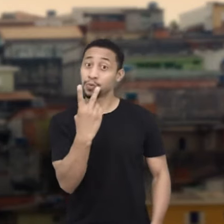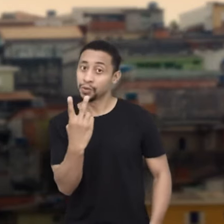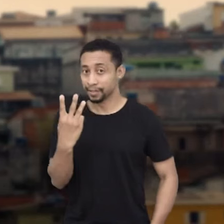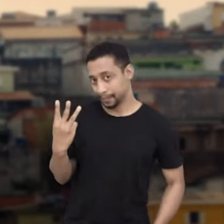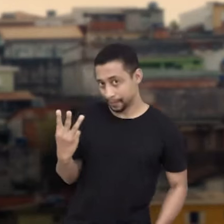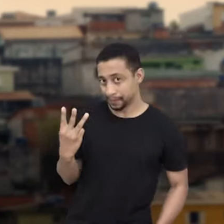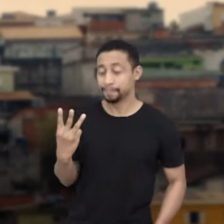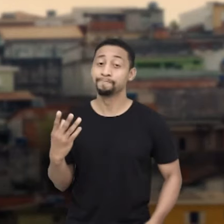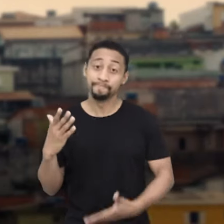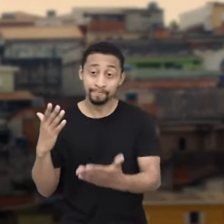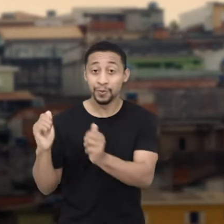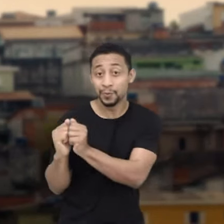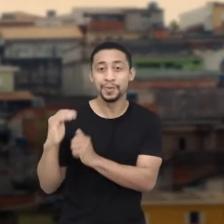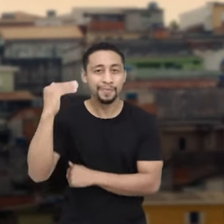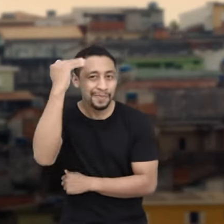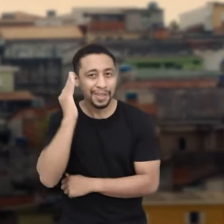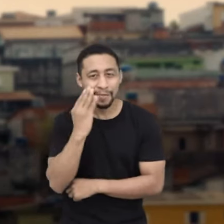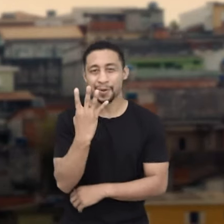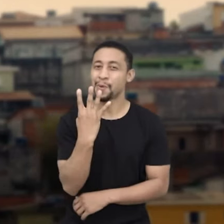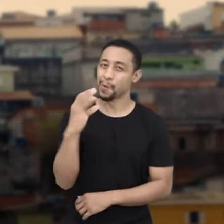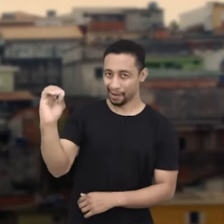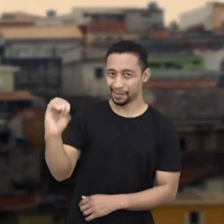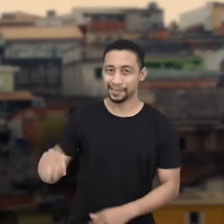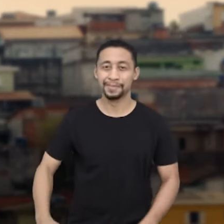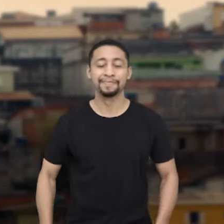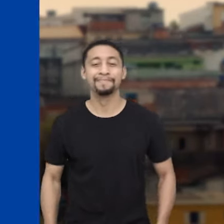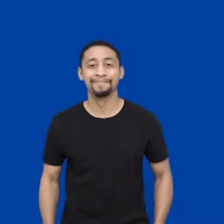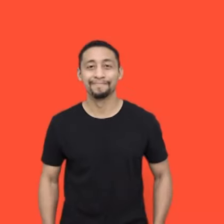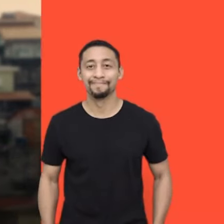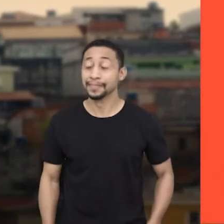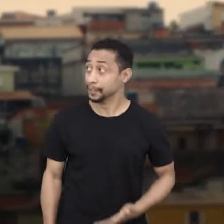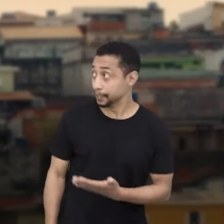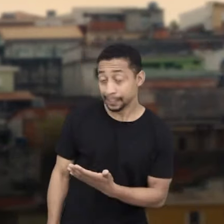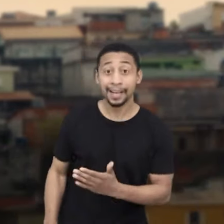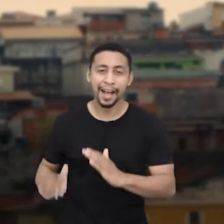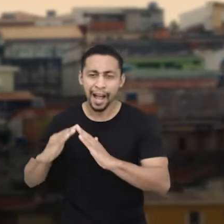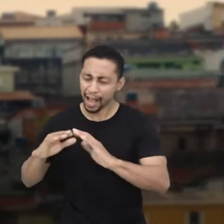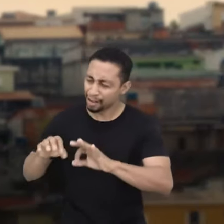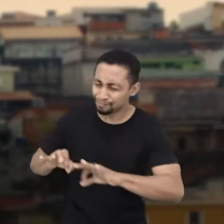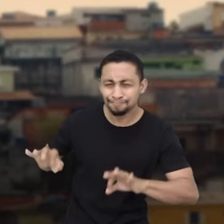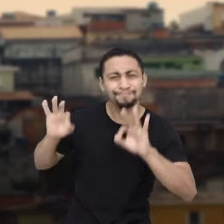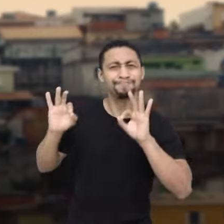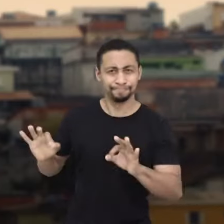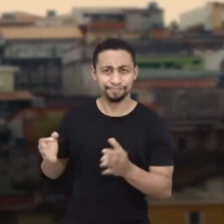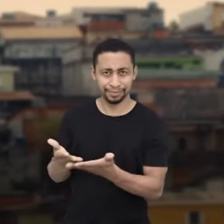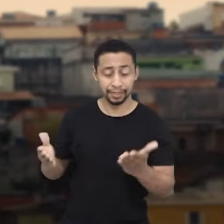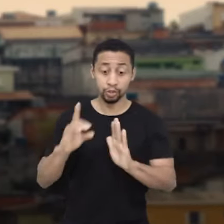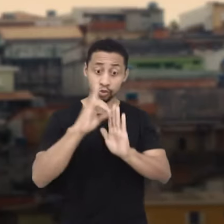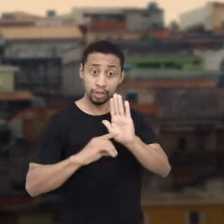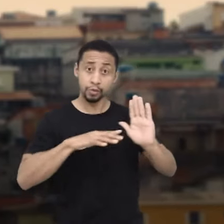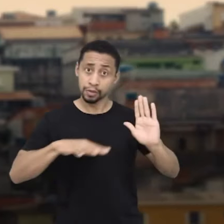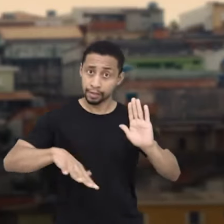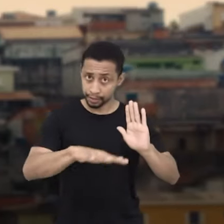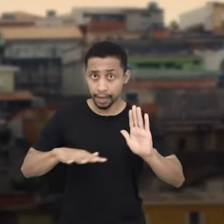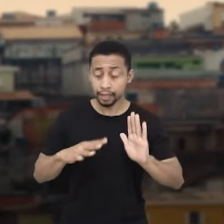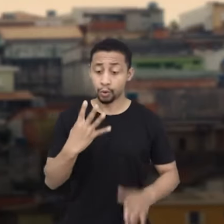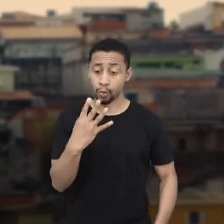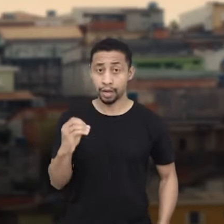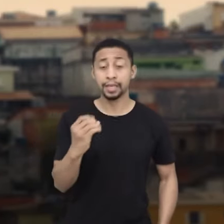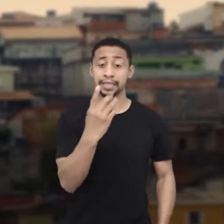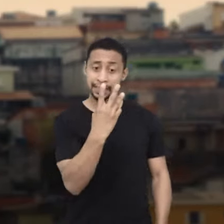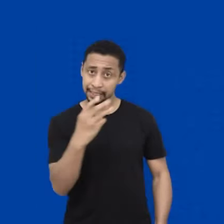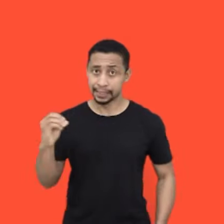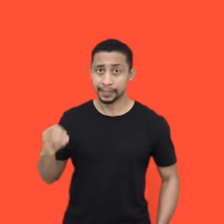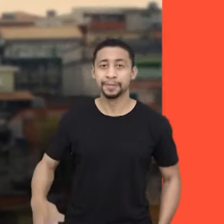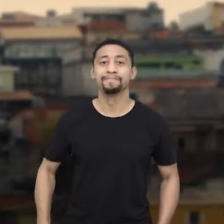40, 1, 2, 3. Com a prefeita Tabata, 40. Carmen Silva, moradia digna e direito à cidade, 40,